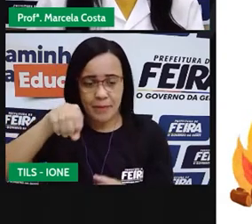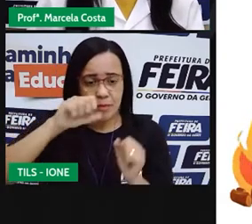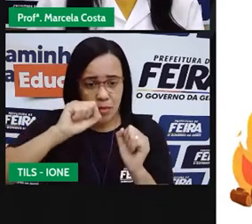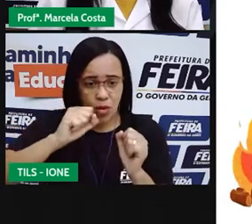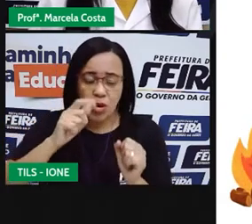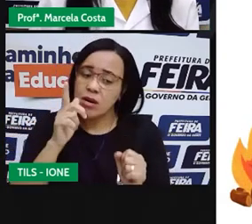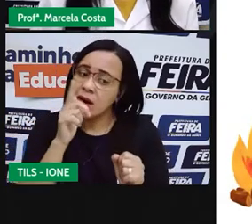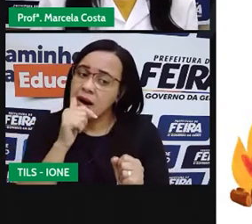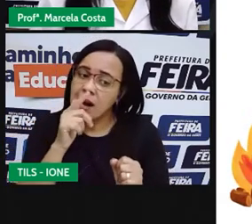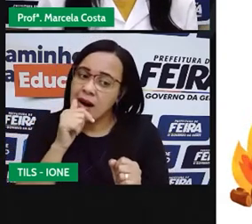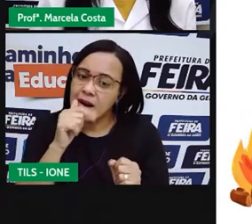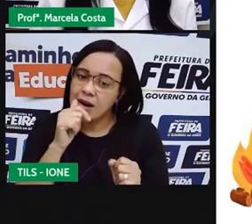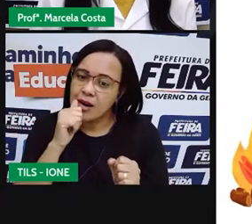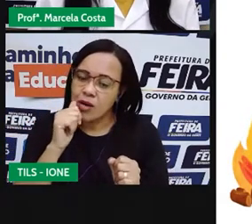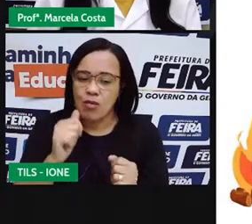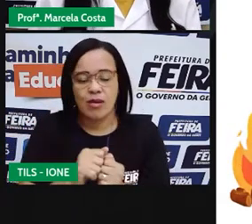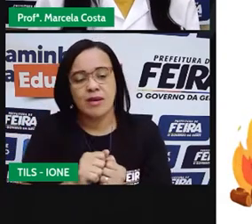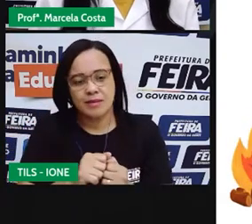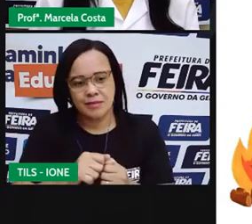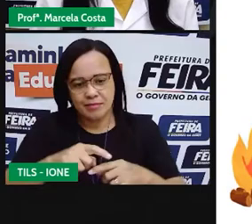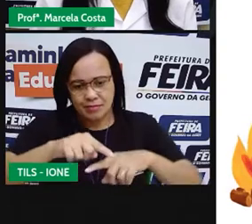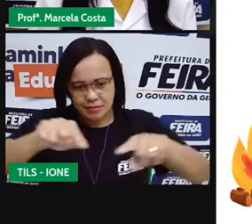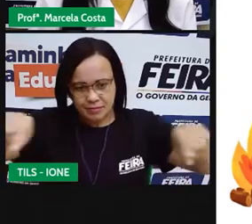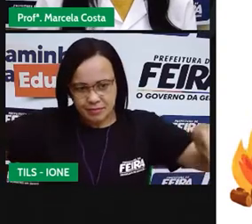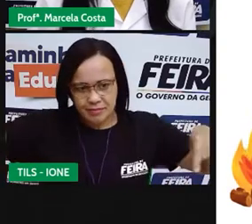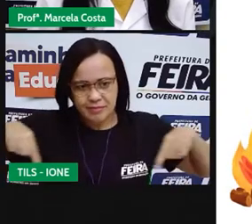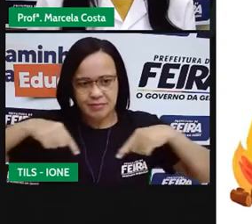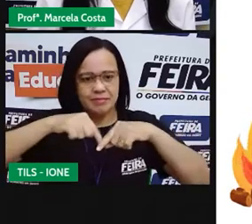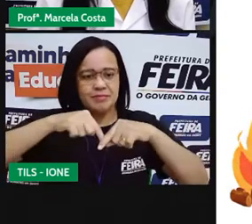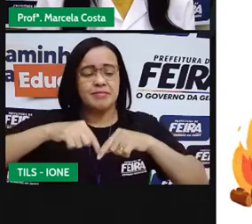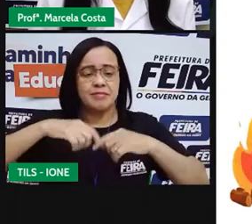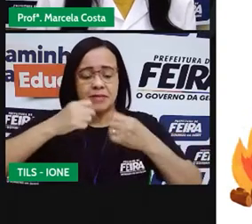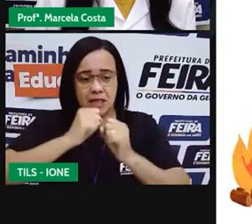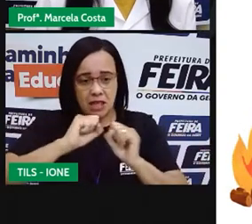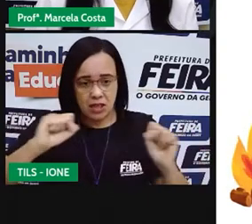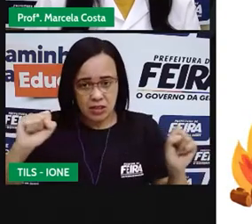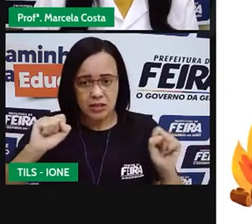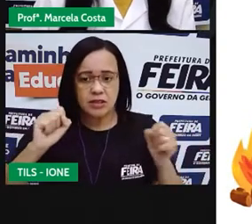água. Pode ser uma caixa de água, pode ser uma bacia grande.